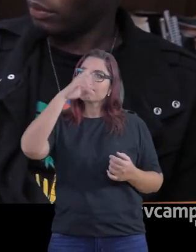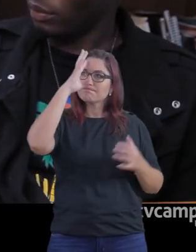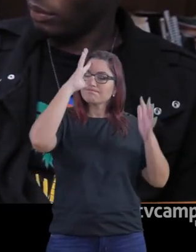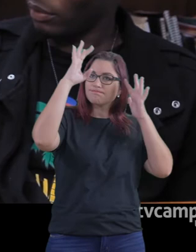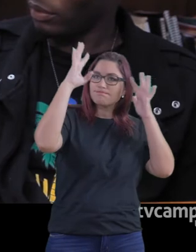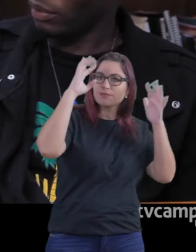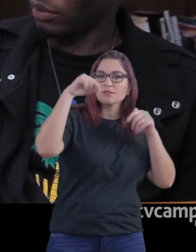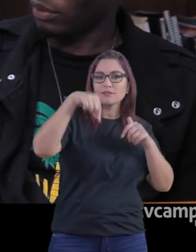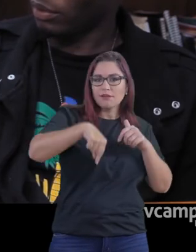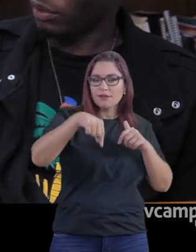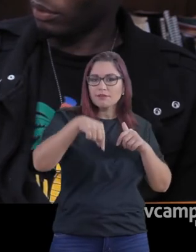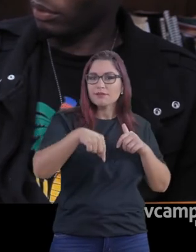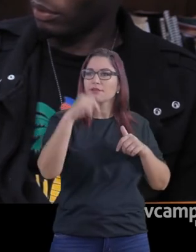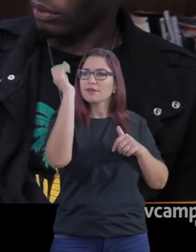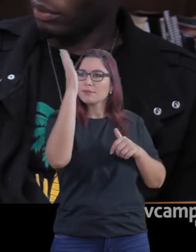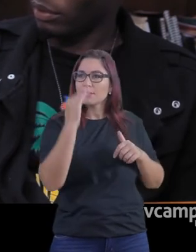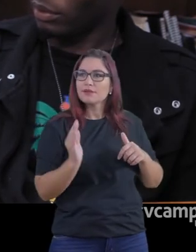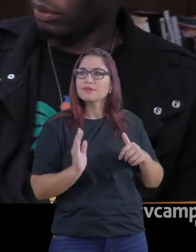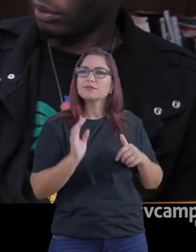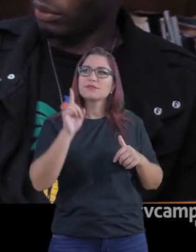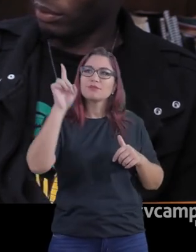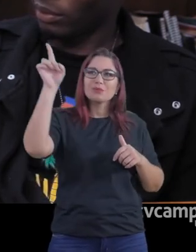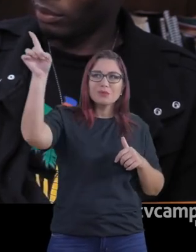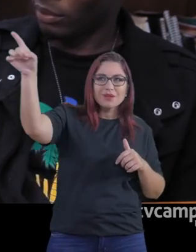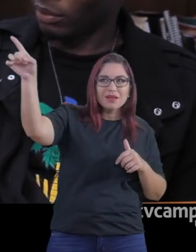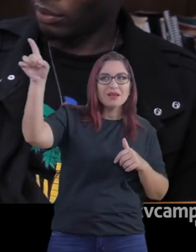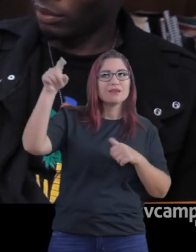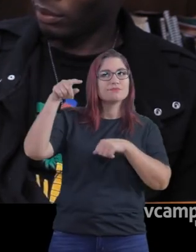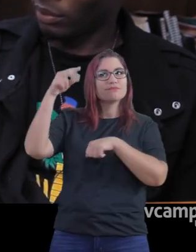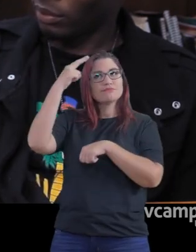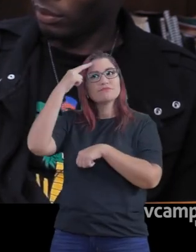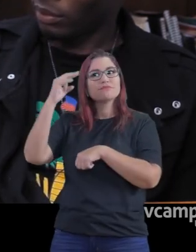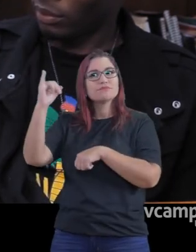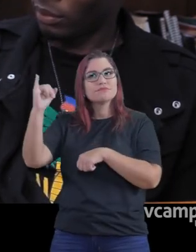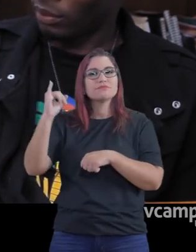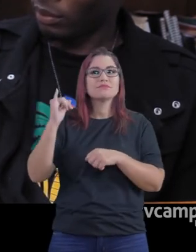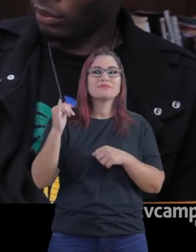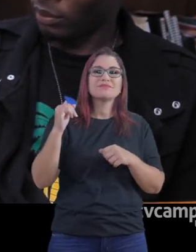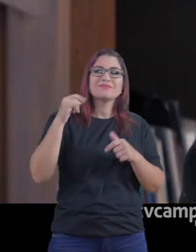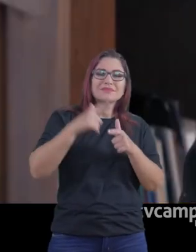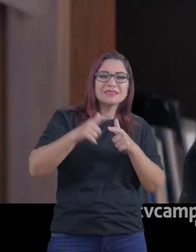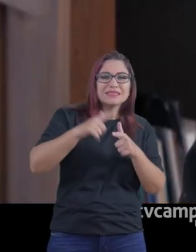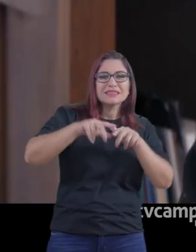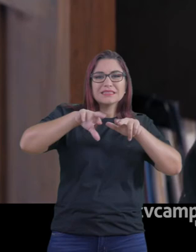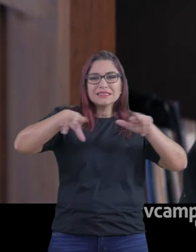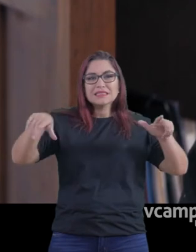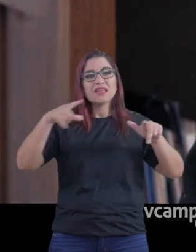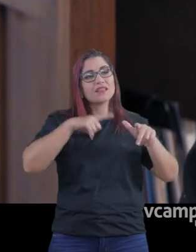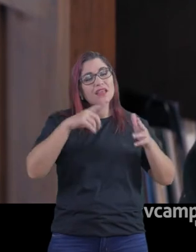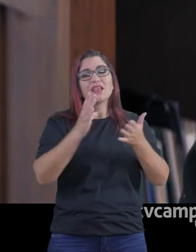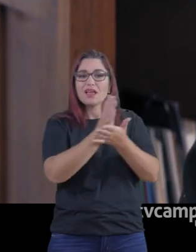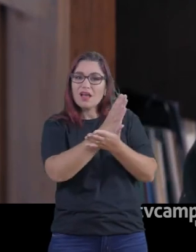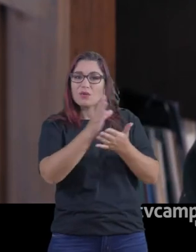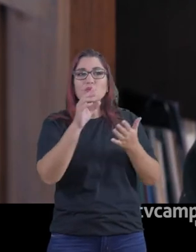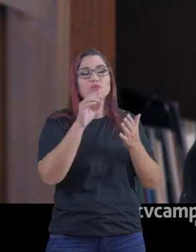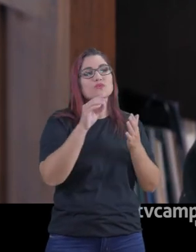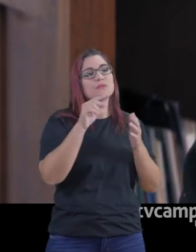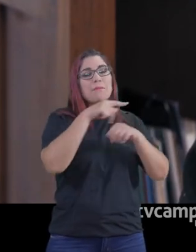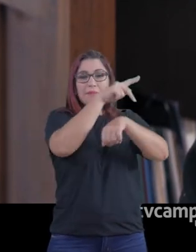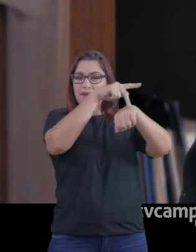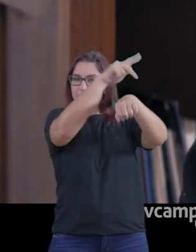gente estava pensando que, como tem esse problema e tem muitas missões